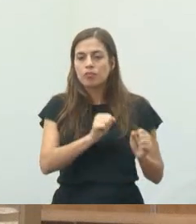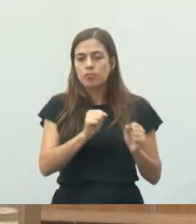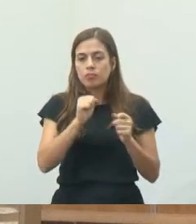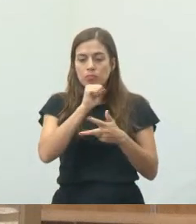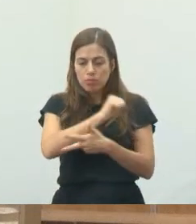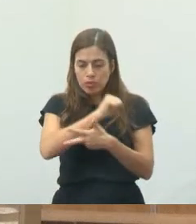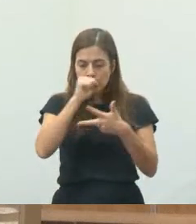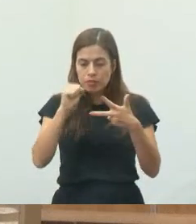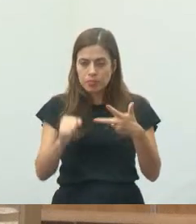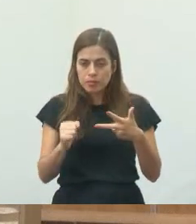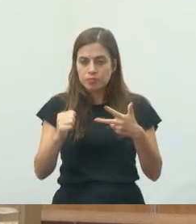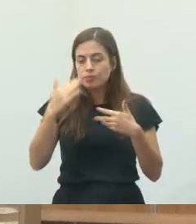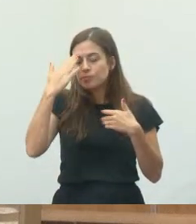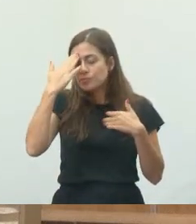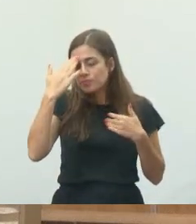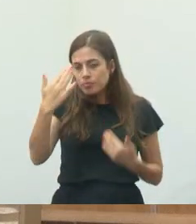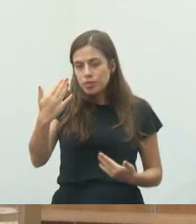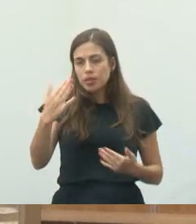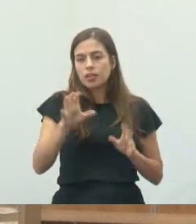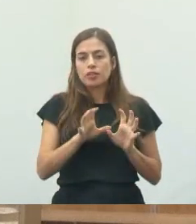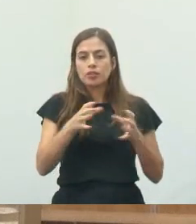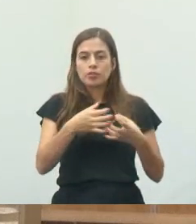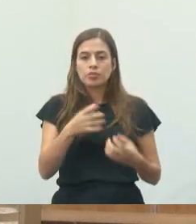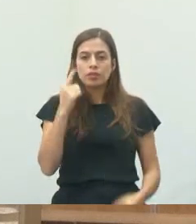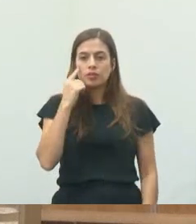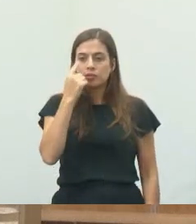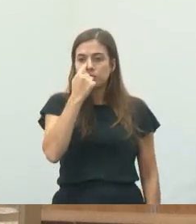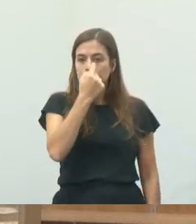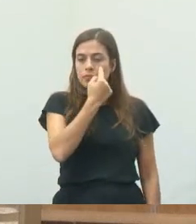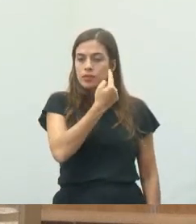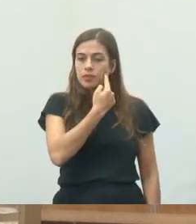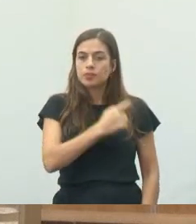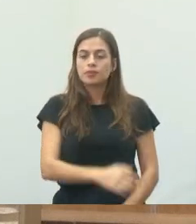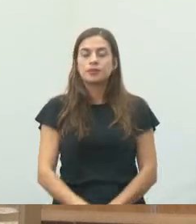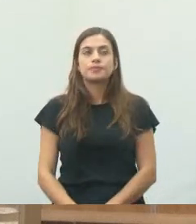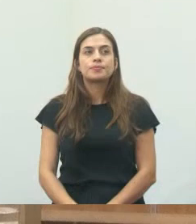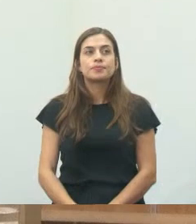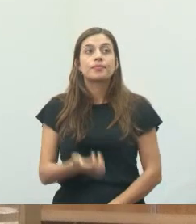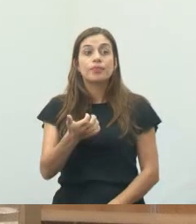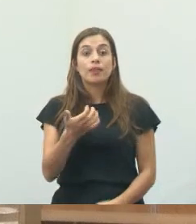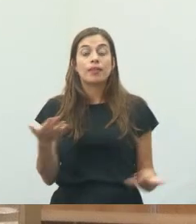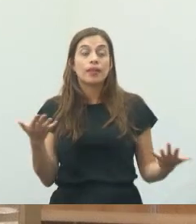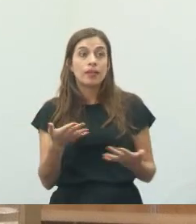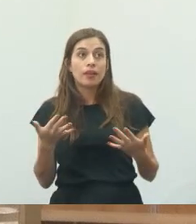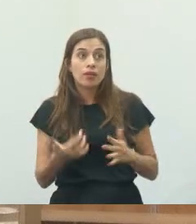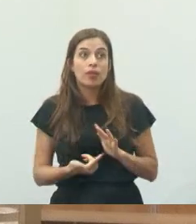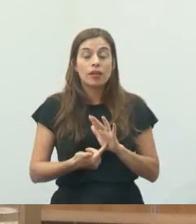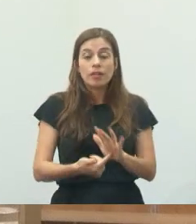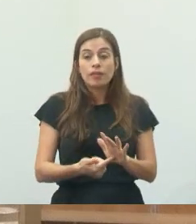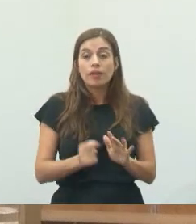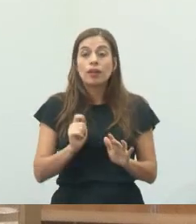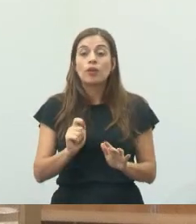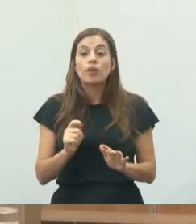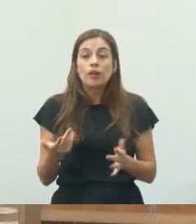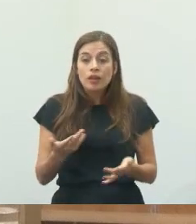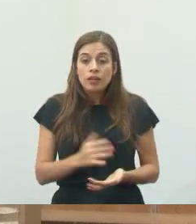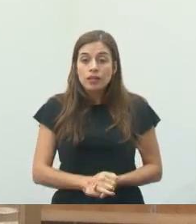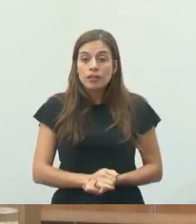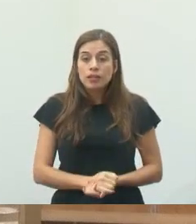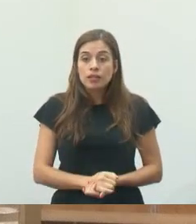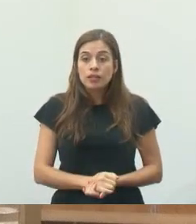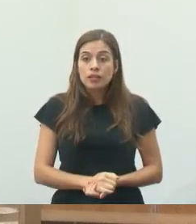público. Então, muito obrigado à comunidade do Meia Lua. E eu quero agora falar um pouquinho sobre